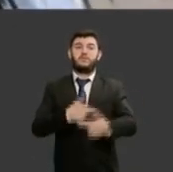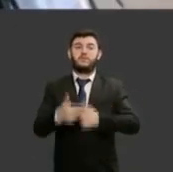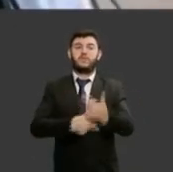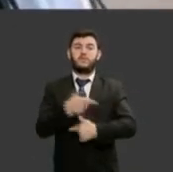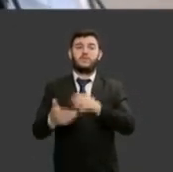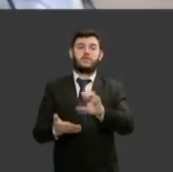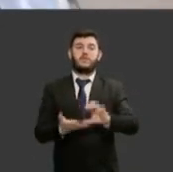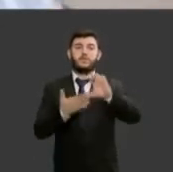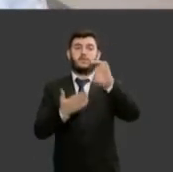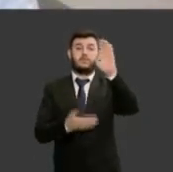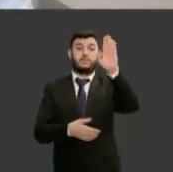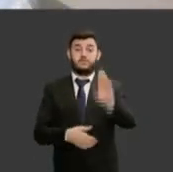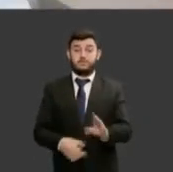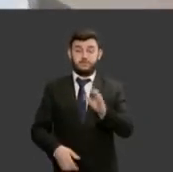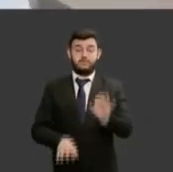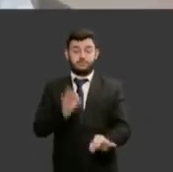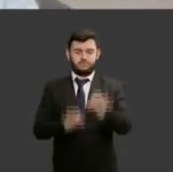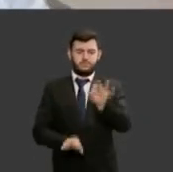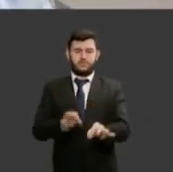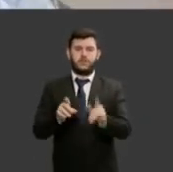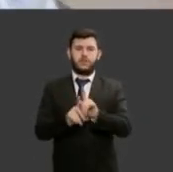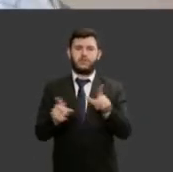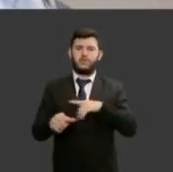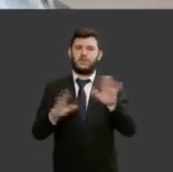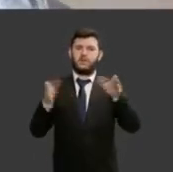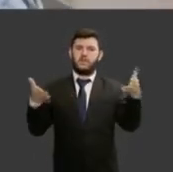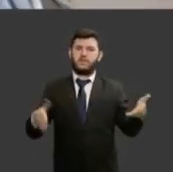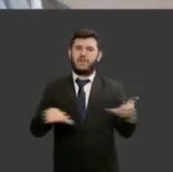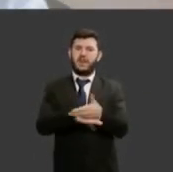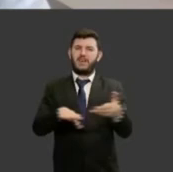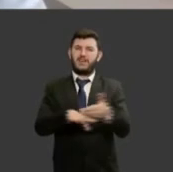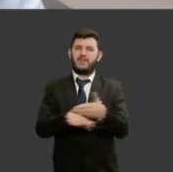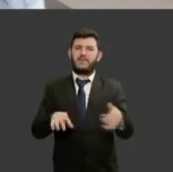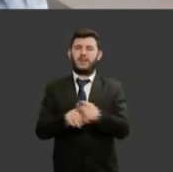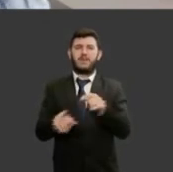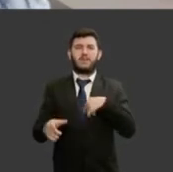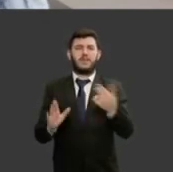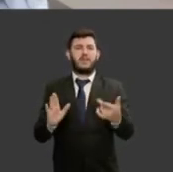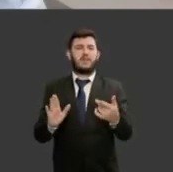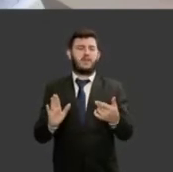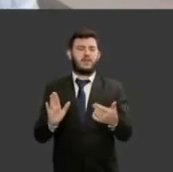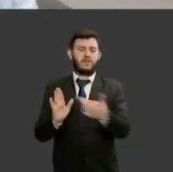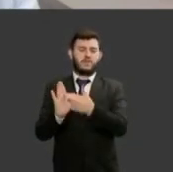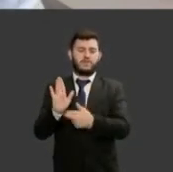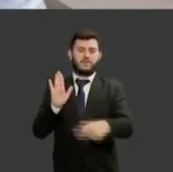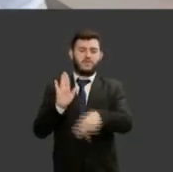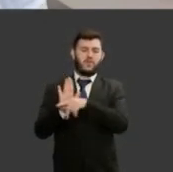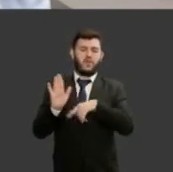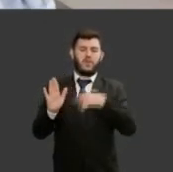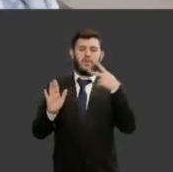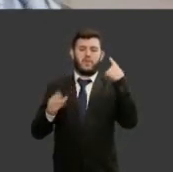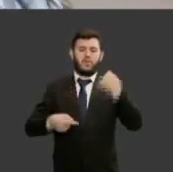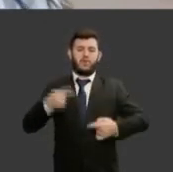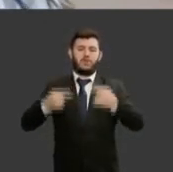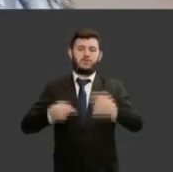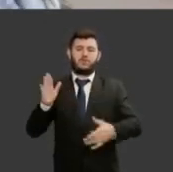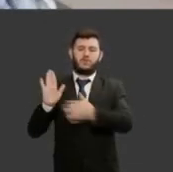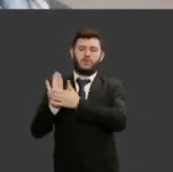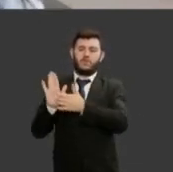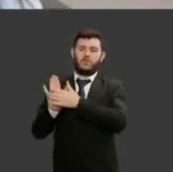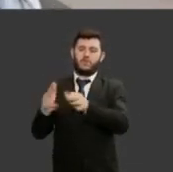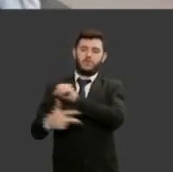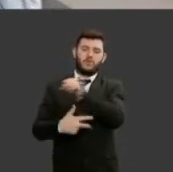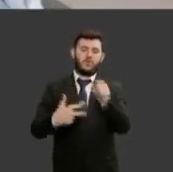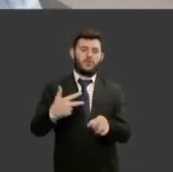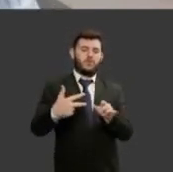poder participar da implementação das políticas do judiciário é algo muito significativo e muito importante nós não podemos perder